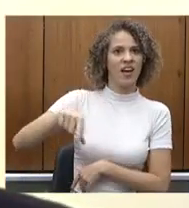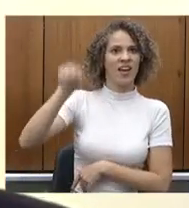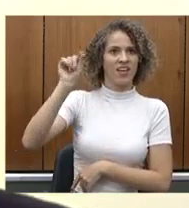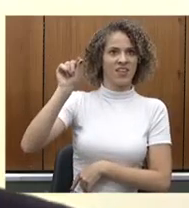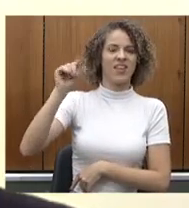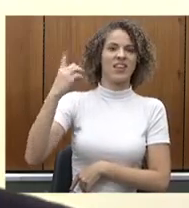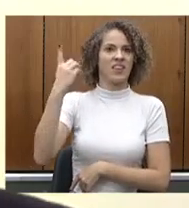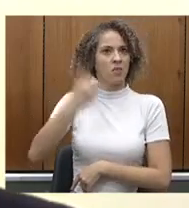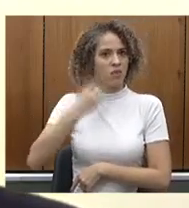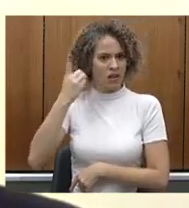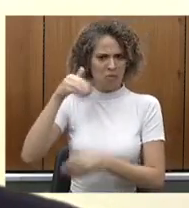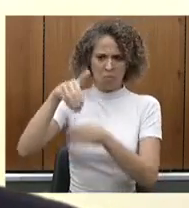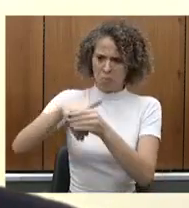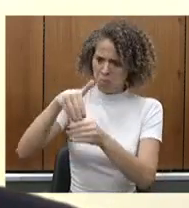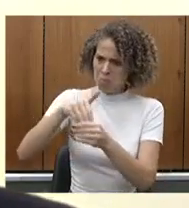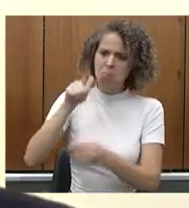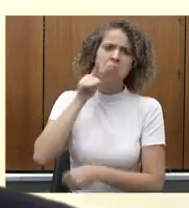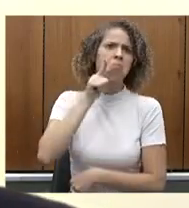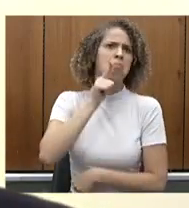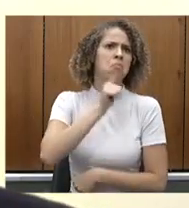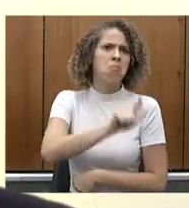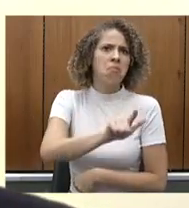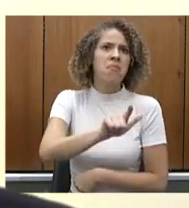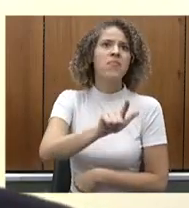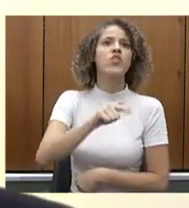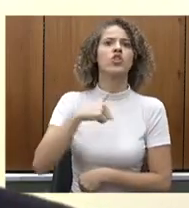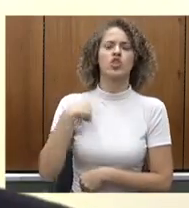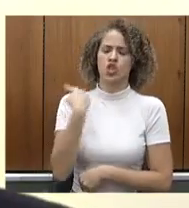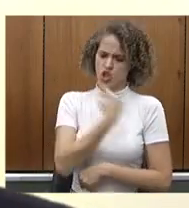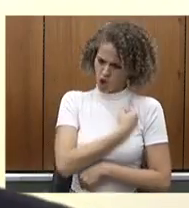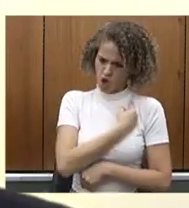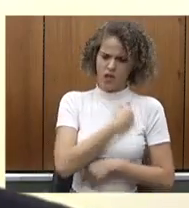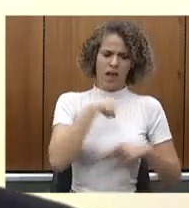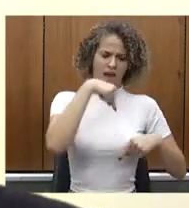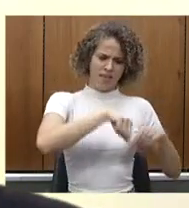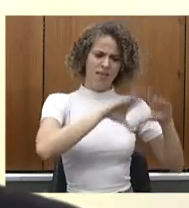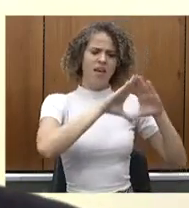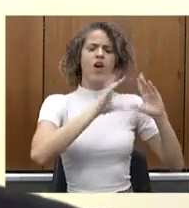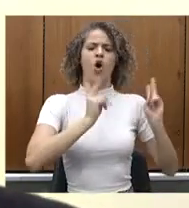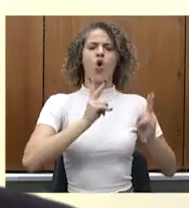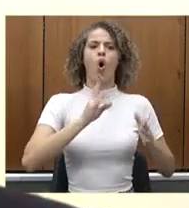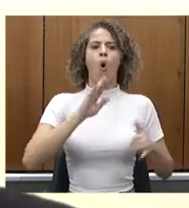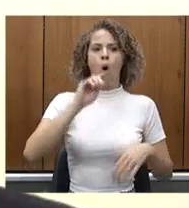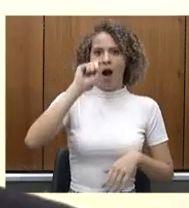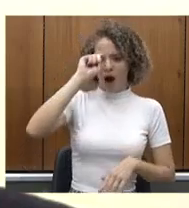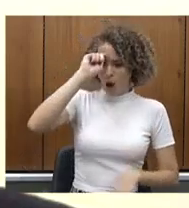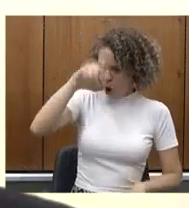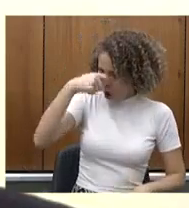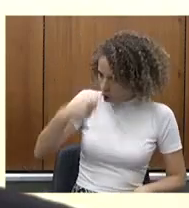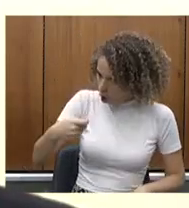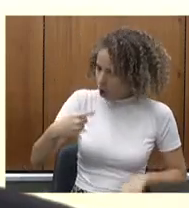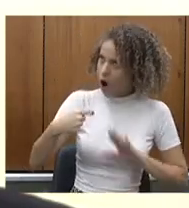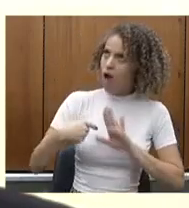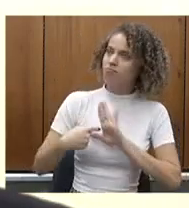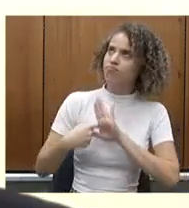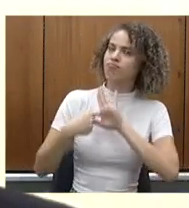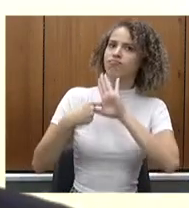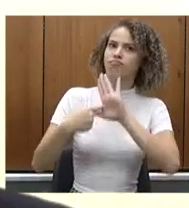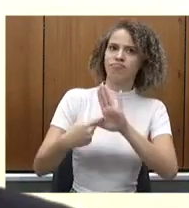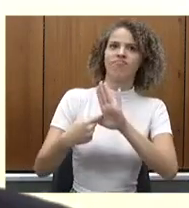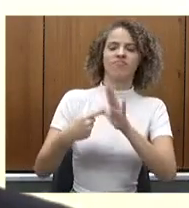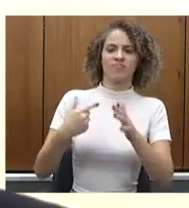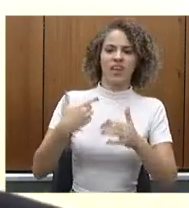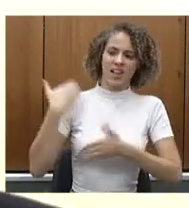votado, e que tenho certeza continuará honrando essa casa, onde a família Laviola tem uma longa e belíssima